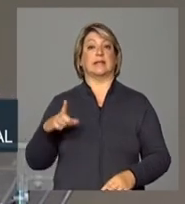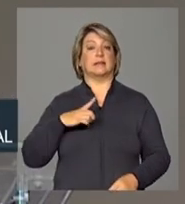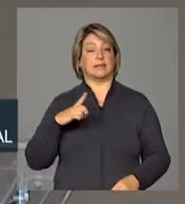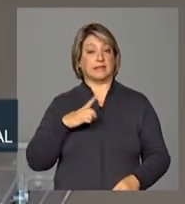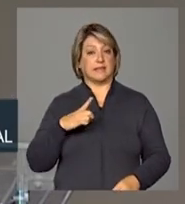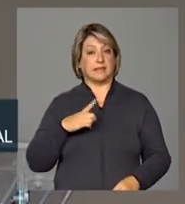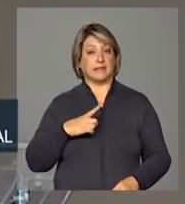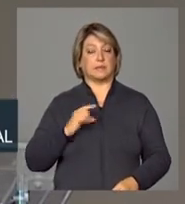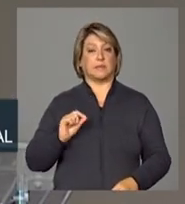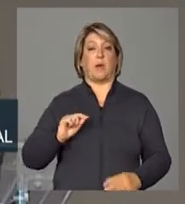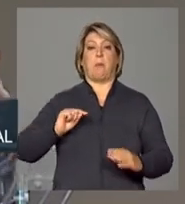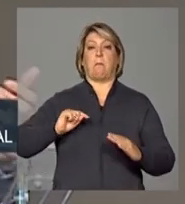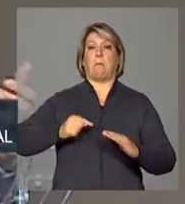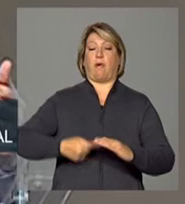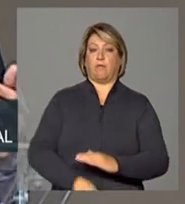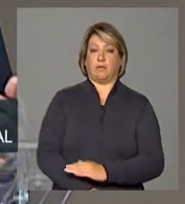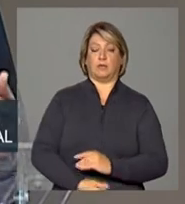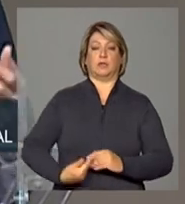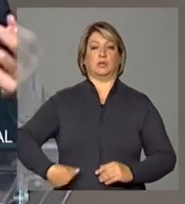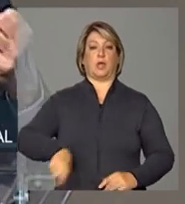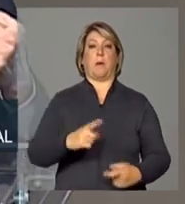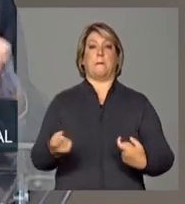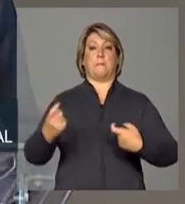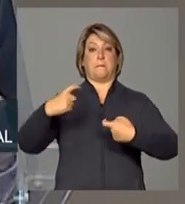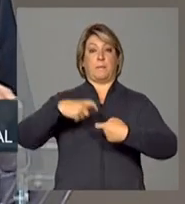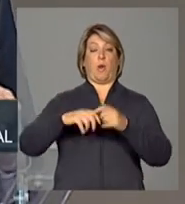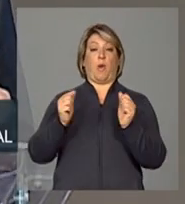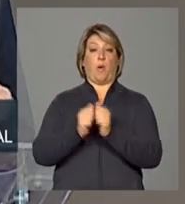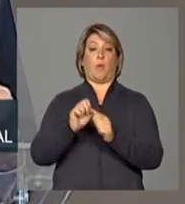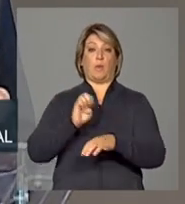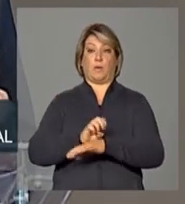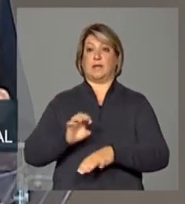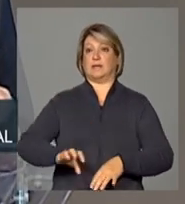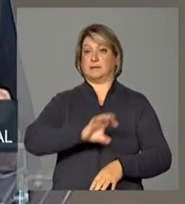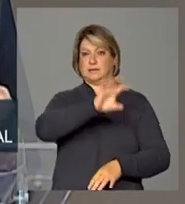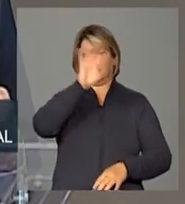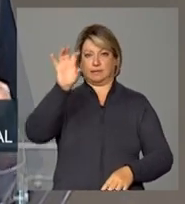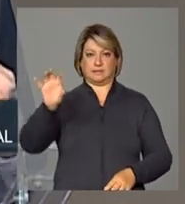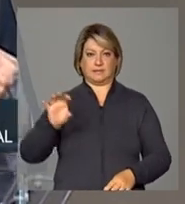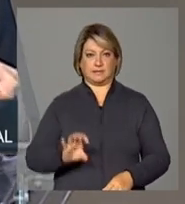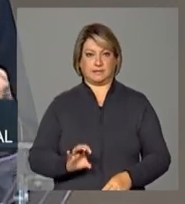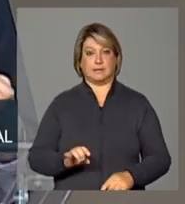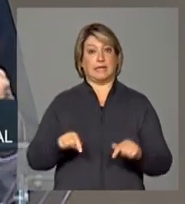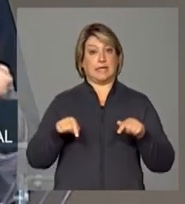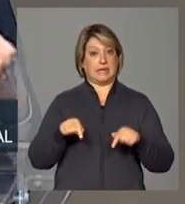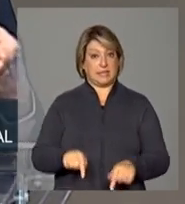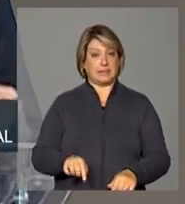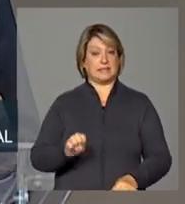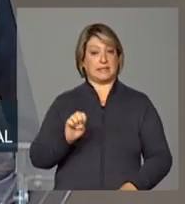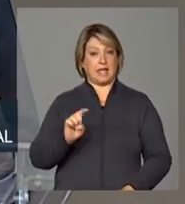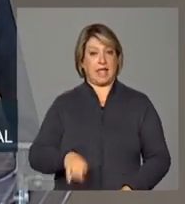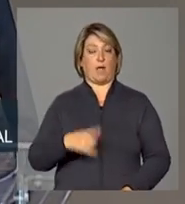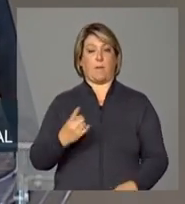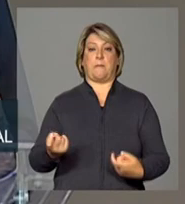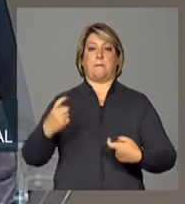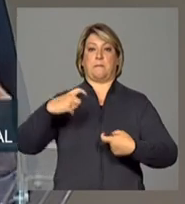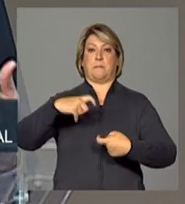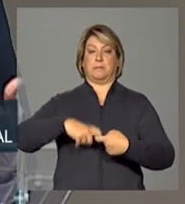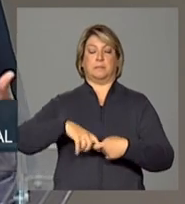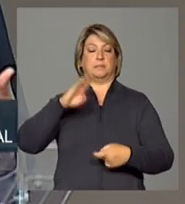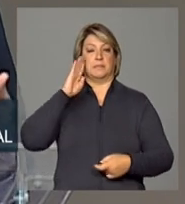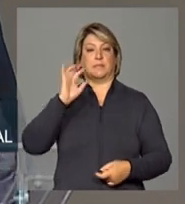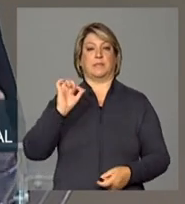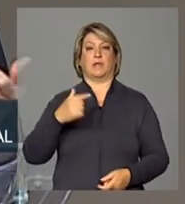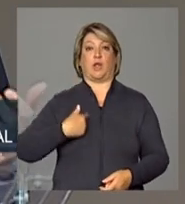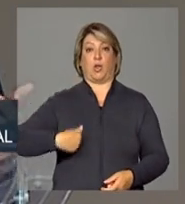aprofundado as nossas parcerias com os estados isso é um parceiro essencial os